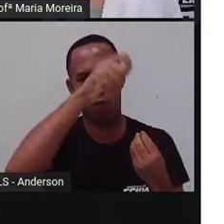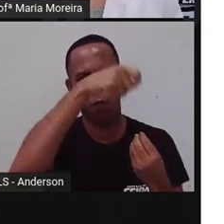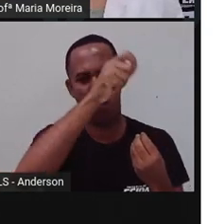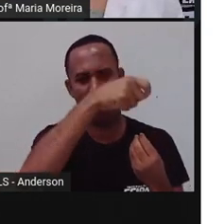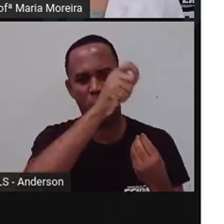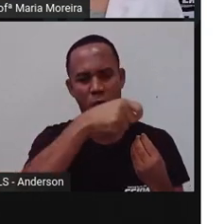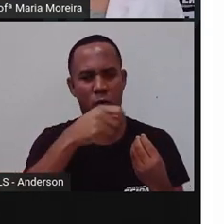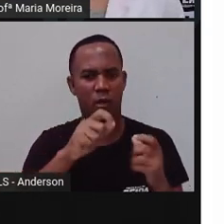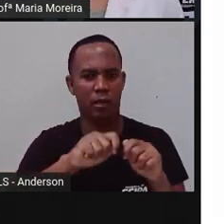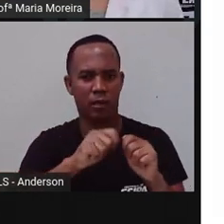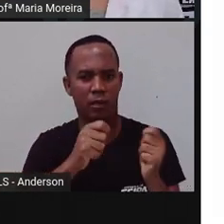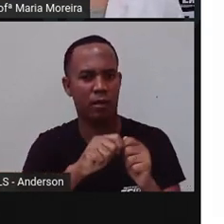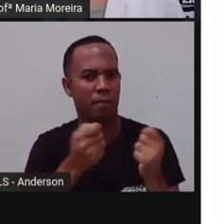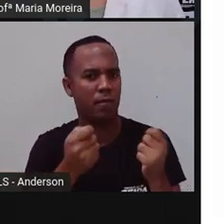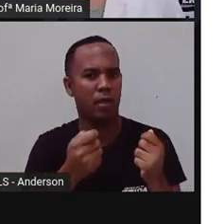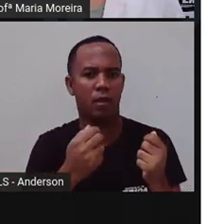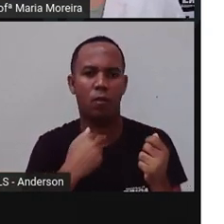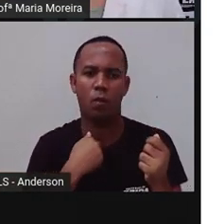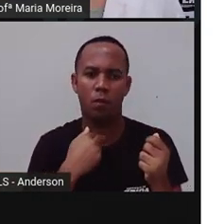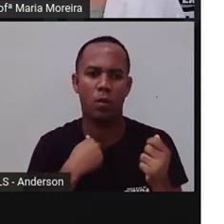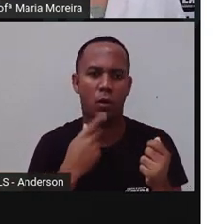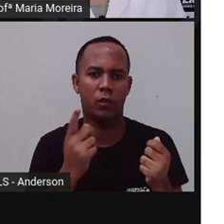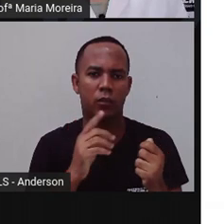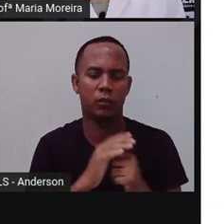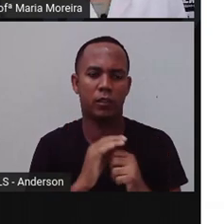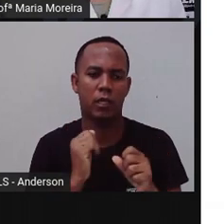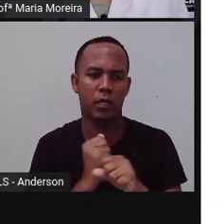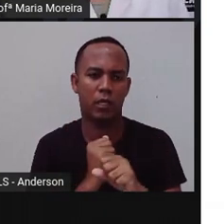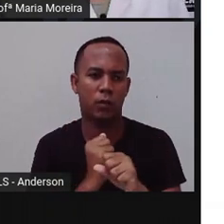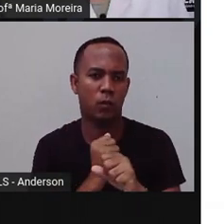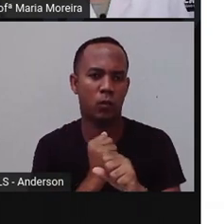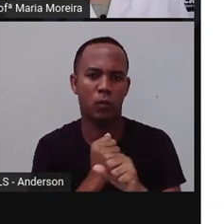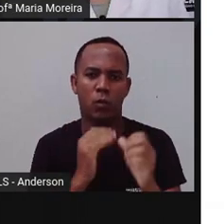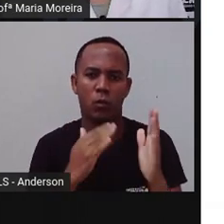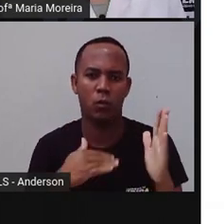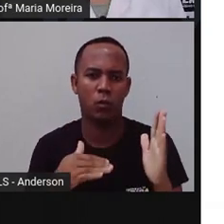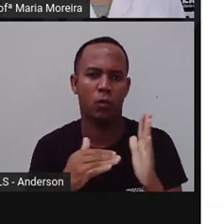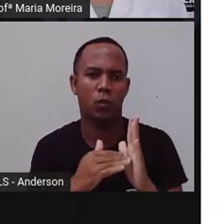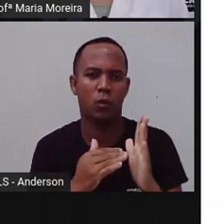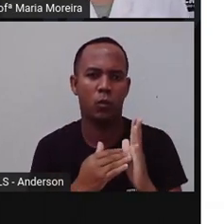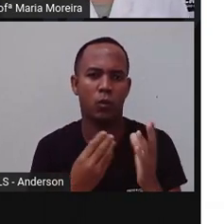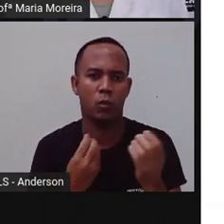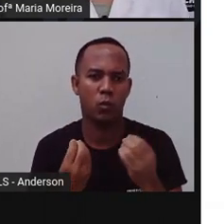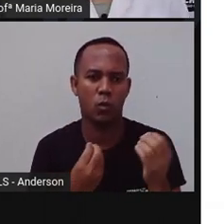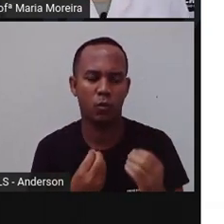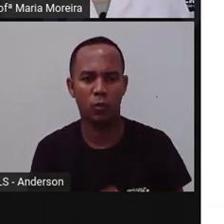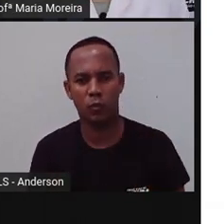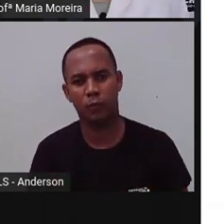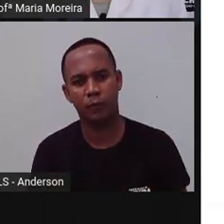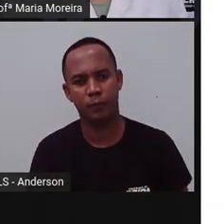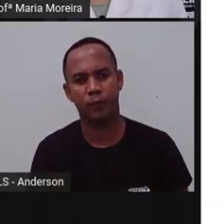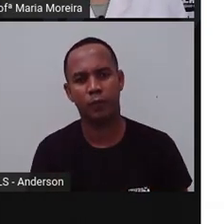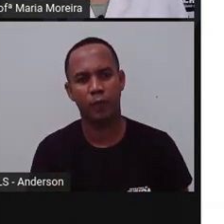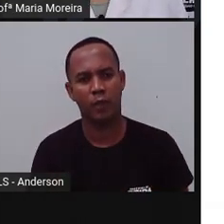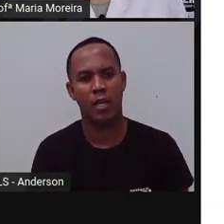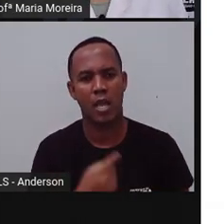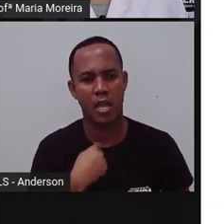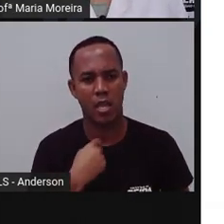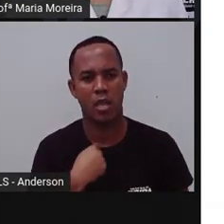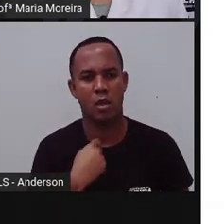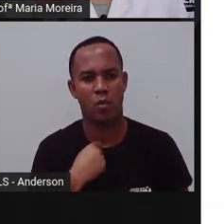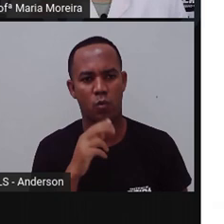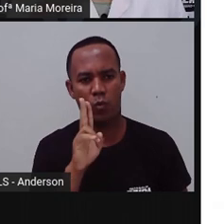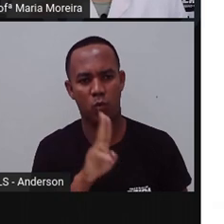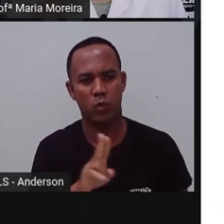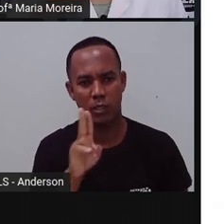quebrar as coisas que você e seus colegas vão usar o ano inteiro. Faz sentido, gente? O a Pró falou naquela outra aula? Se eu vou utilizar a sala